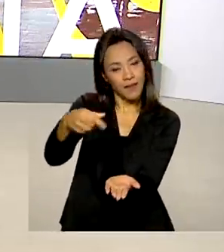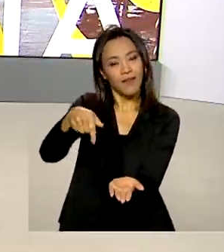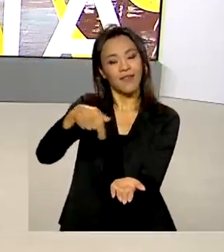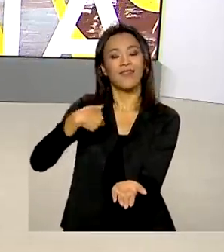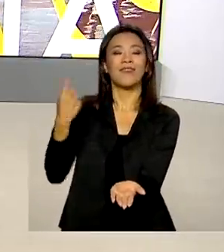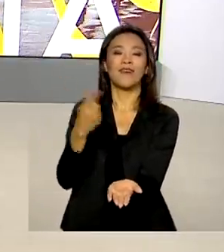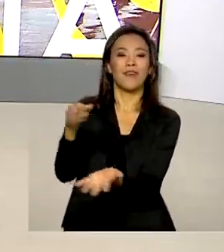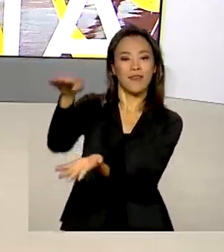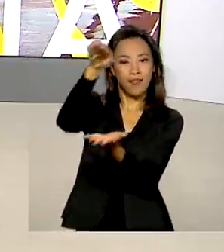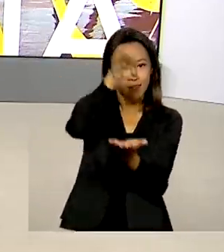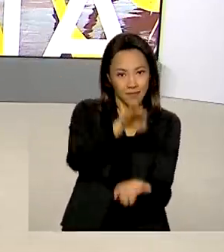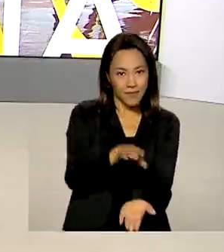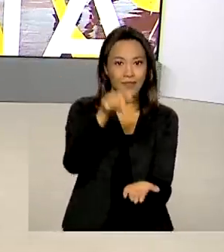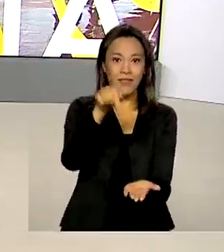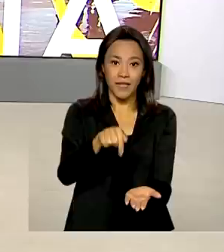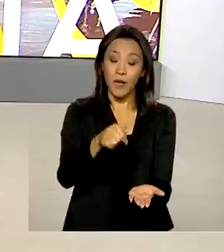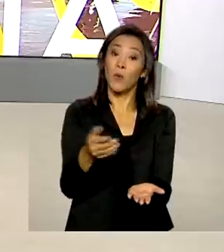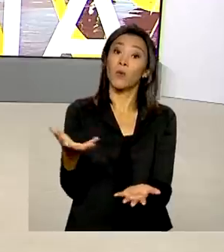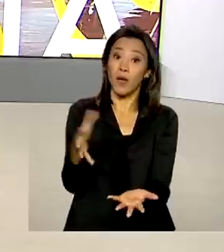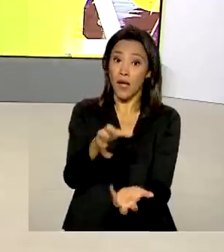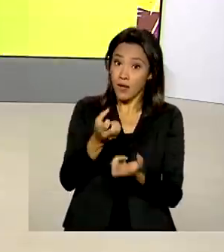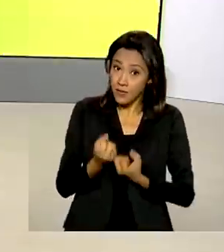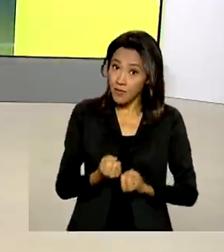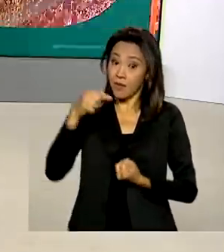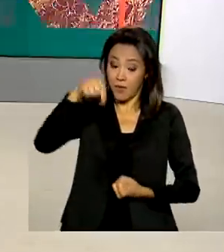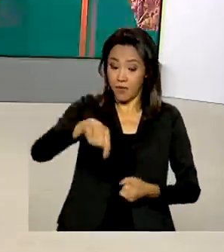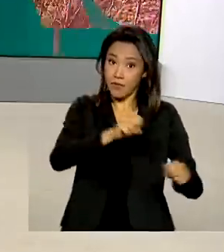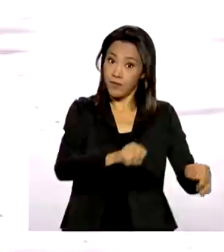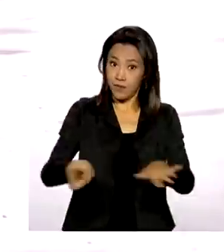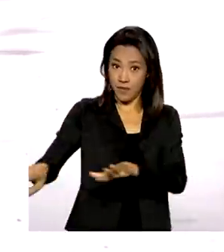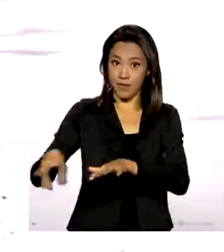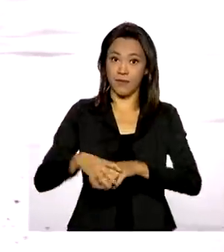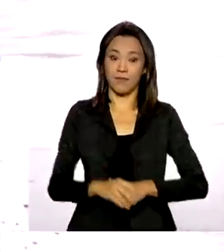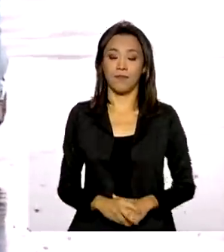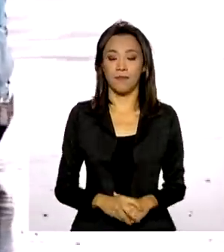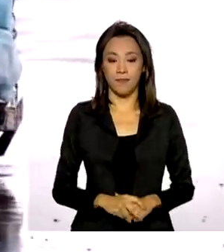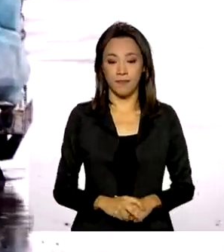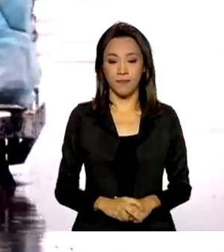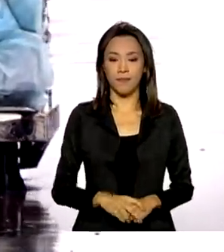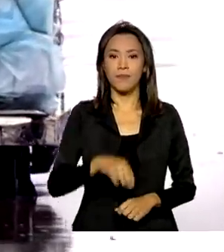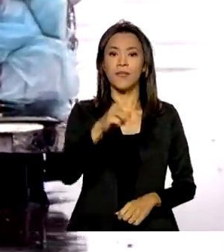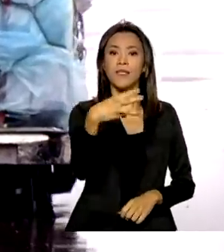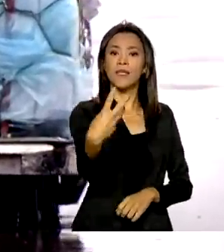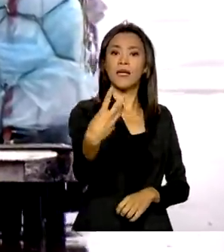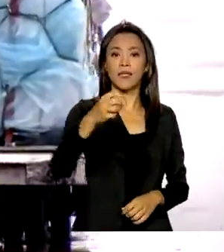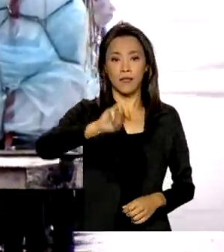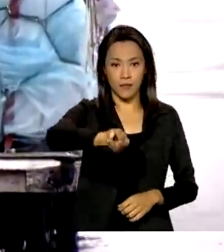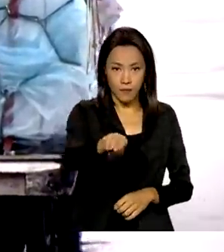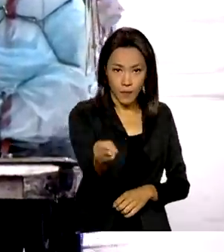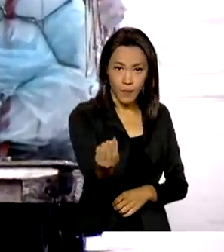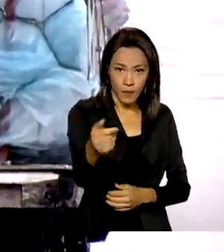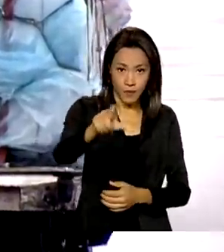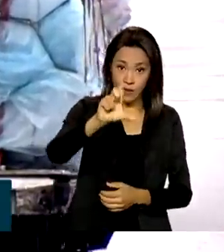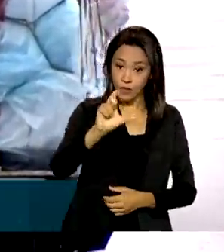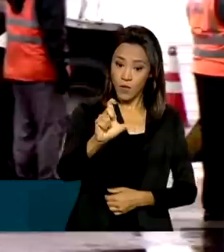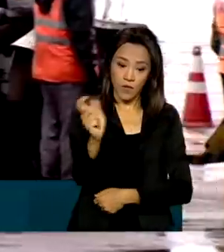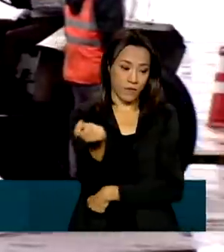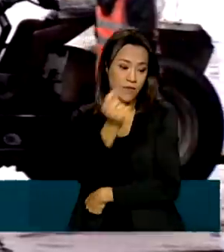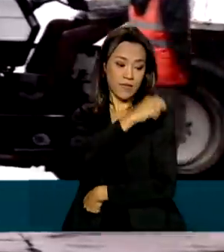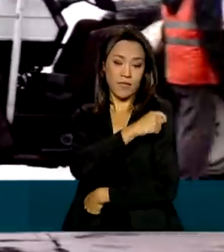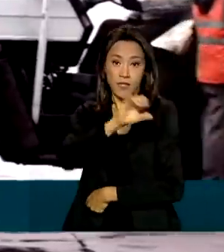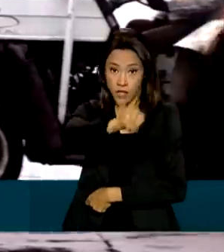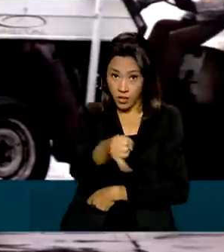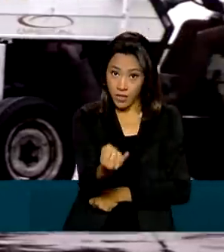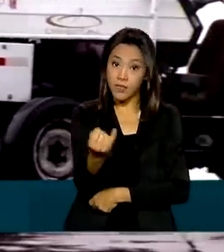o Programa Nacional de Imunizações recebe só nesta semana. Três milhões de doses de vacinas da Janssen,